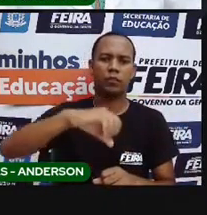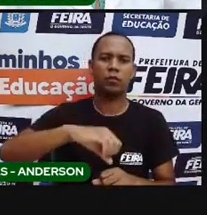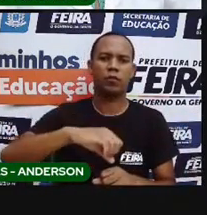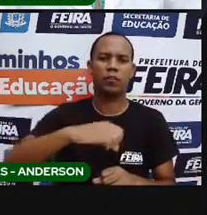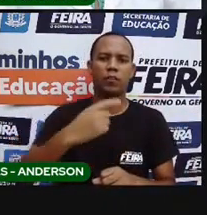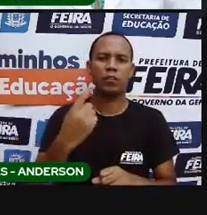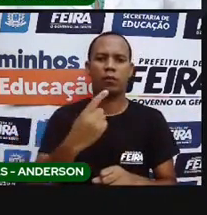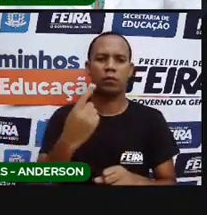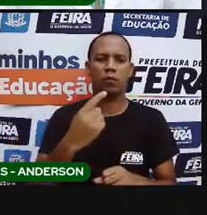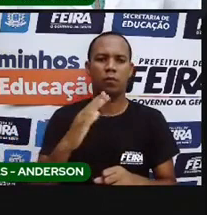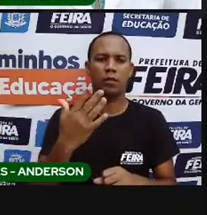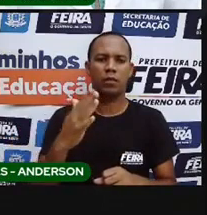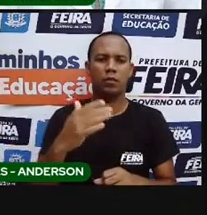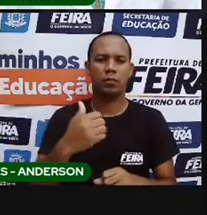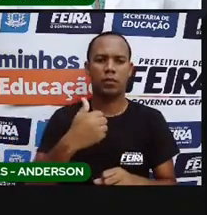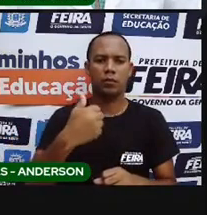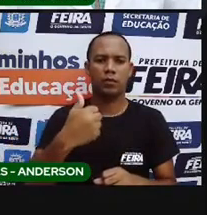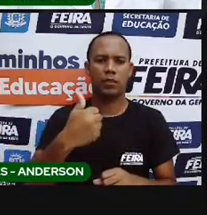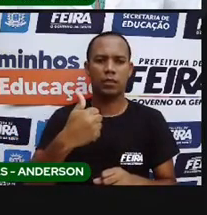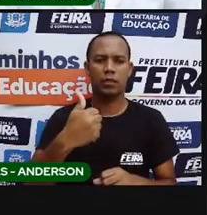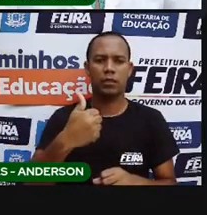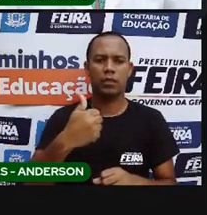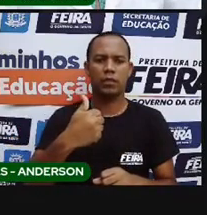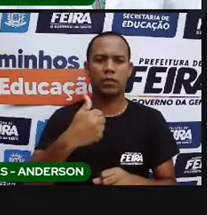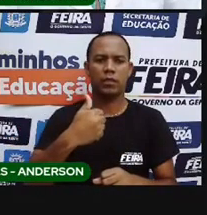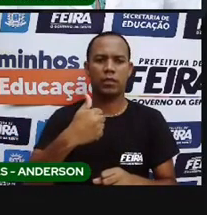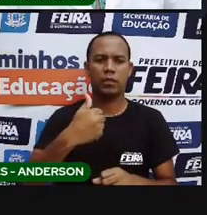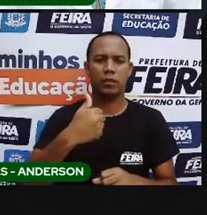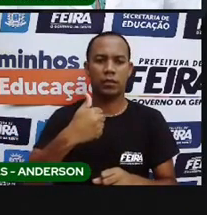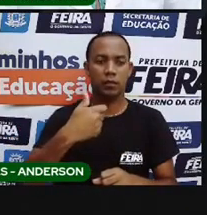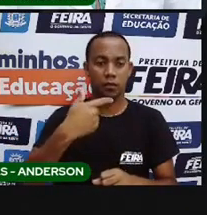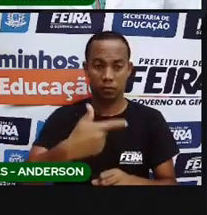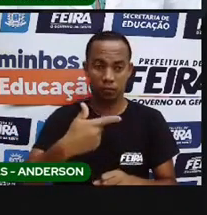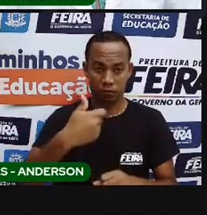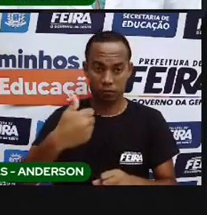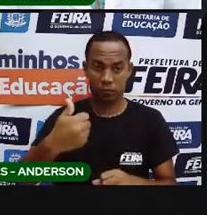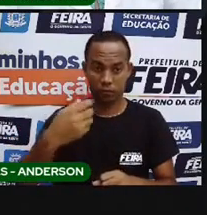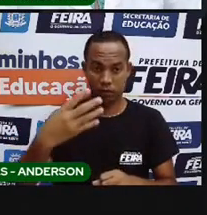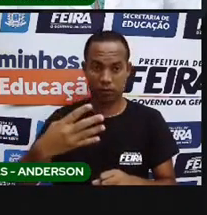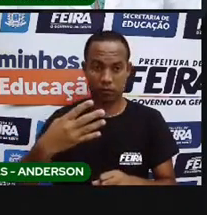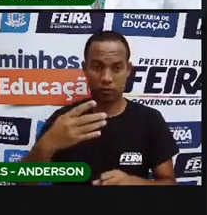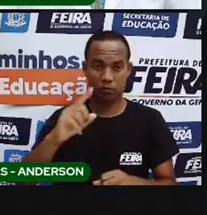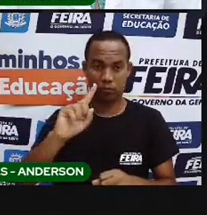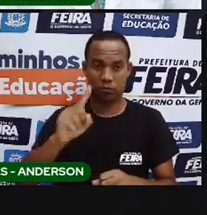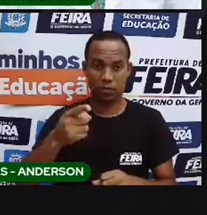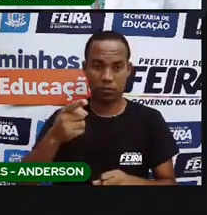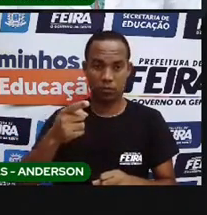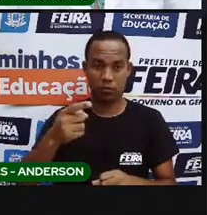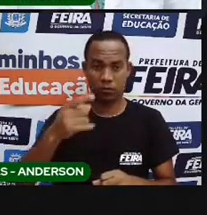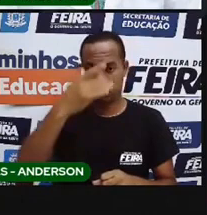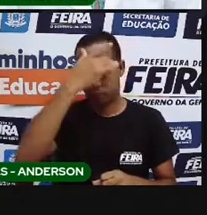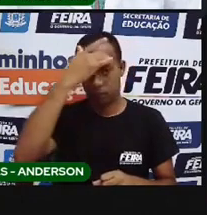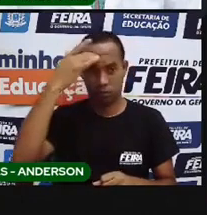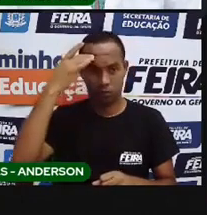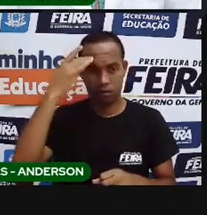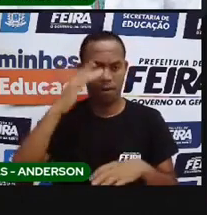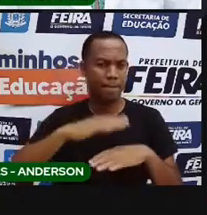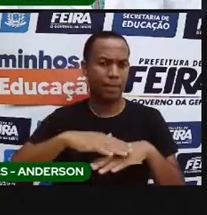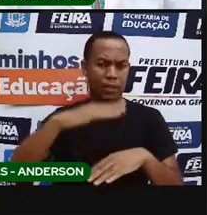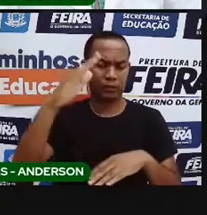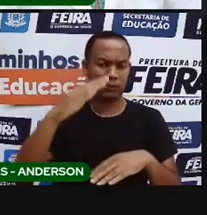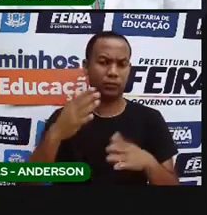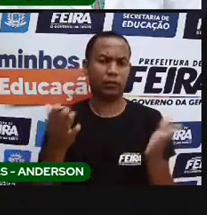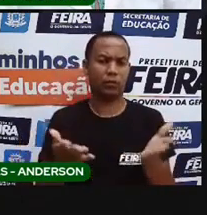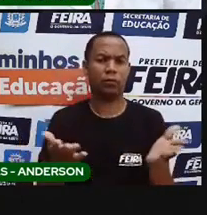habitantes indígenas, o que representa um aumento de 205 entre esse ano e os dito